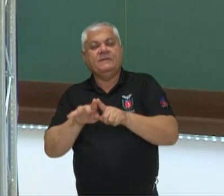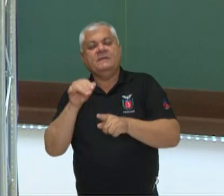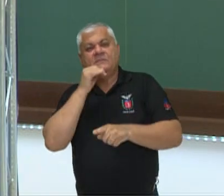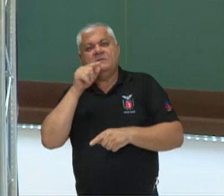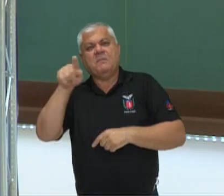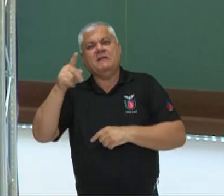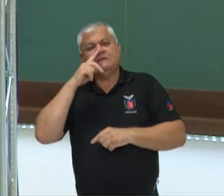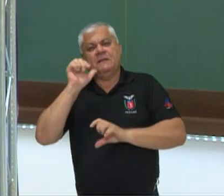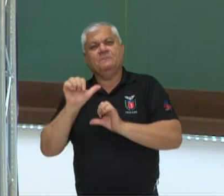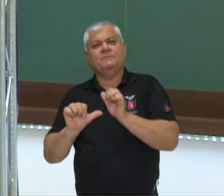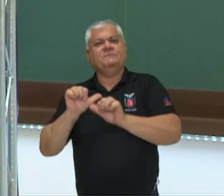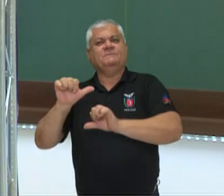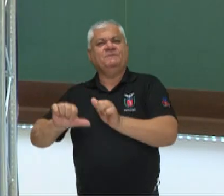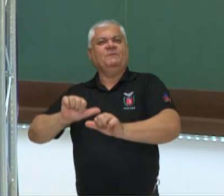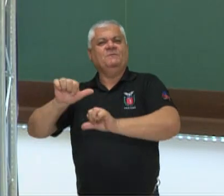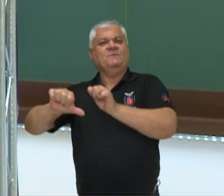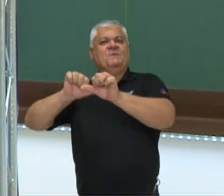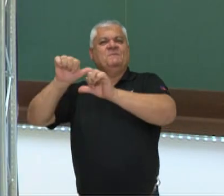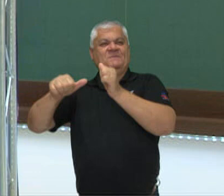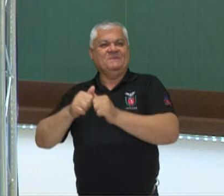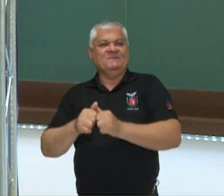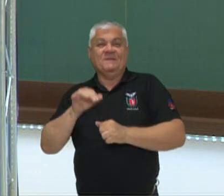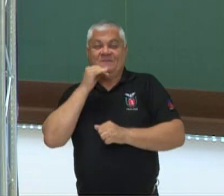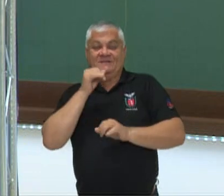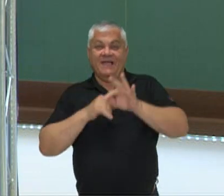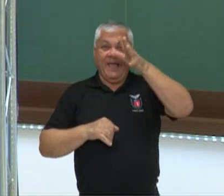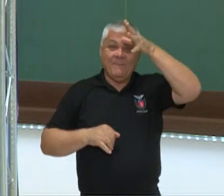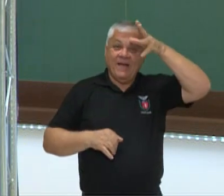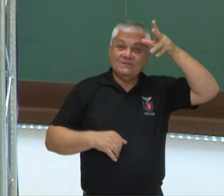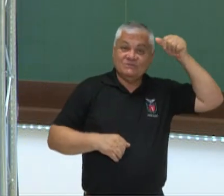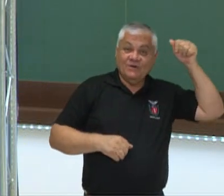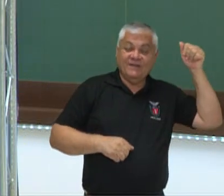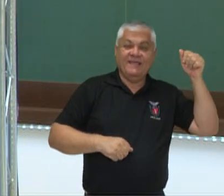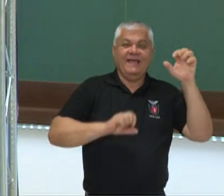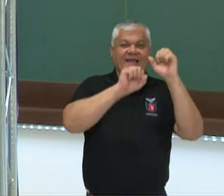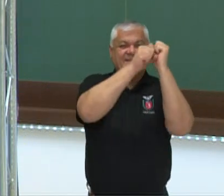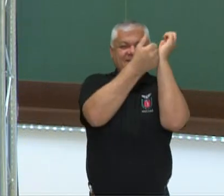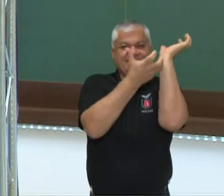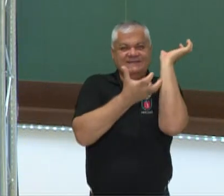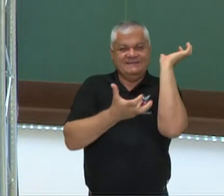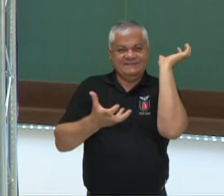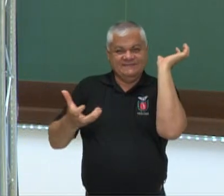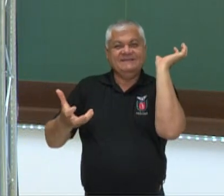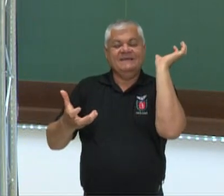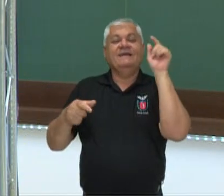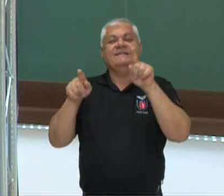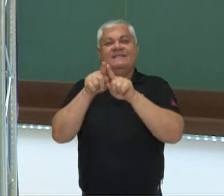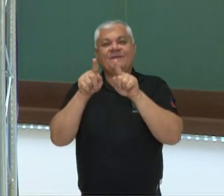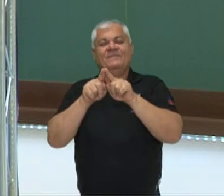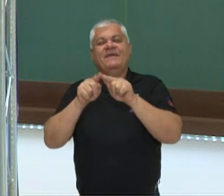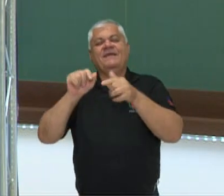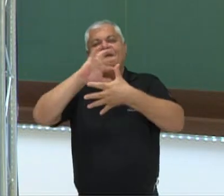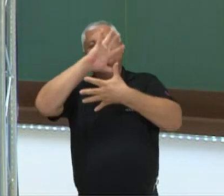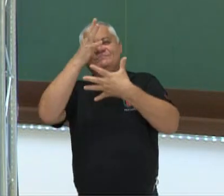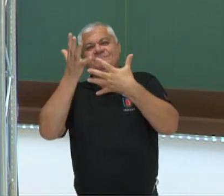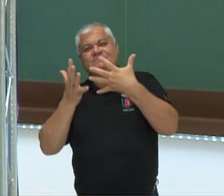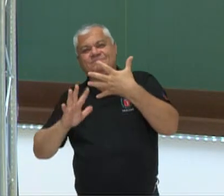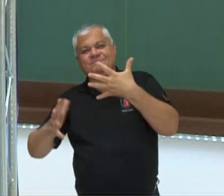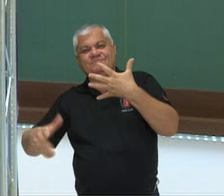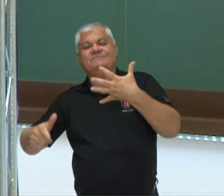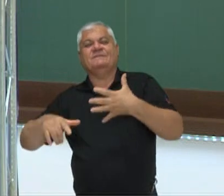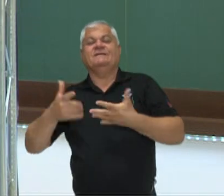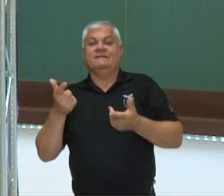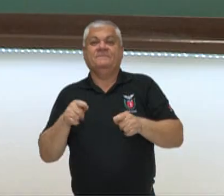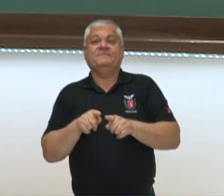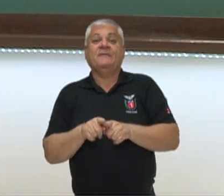considerado um bioma de transição entre o bioma amazônico e a Caatinga, o bioma amazônico e a Mata Atlântica.